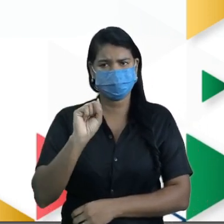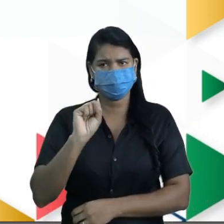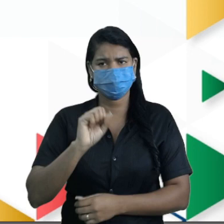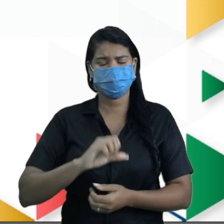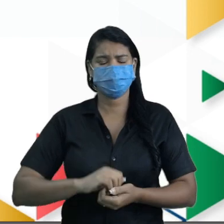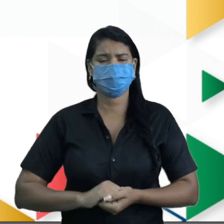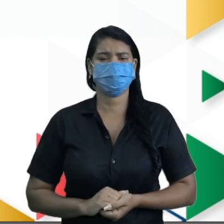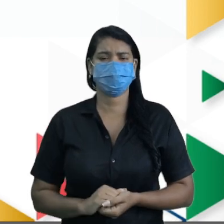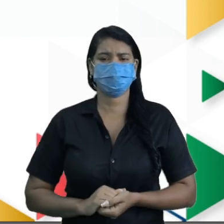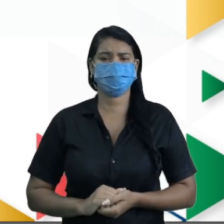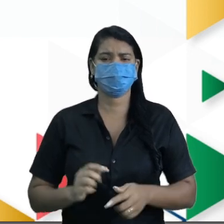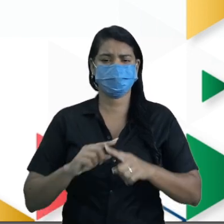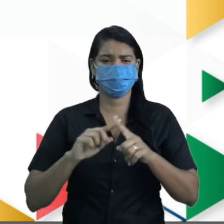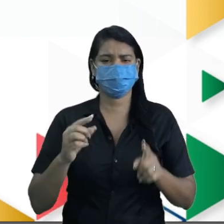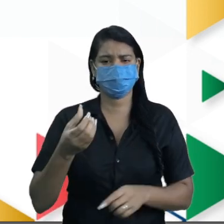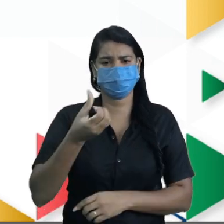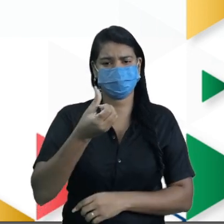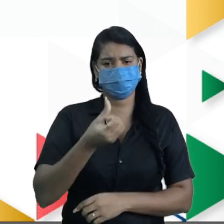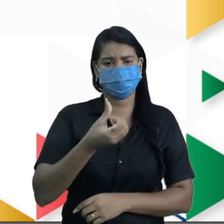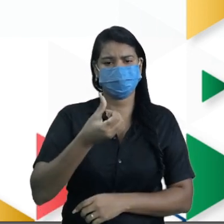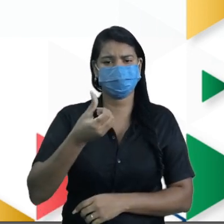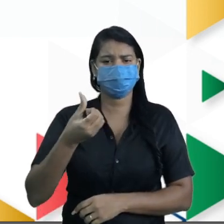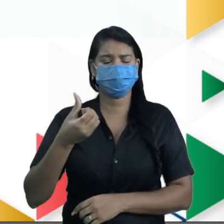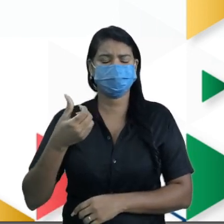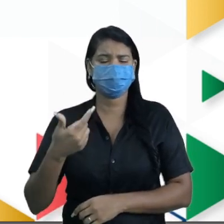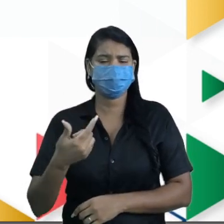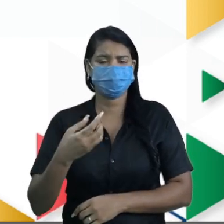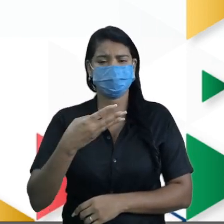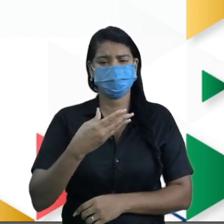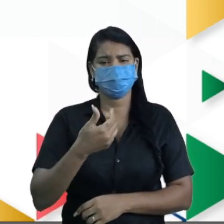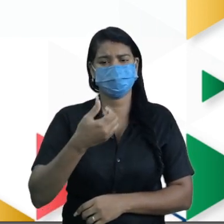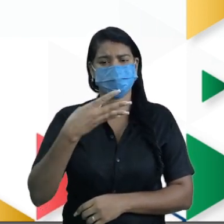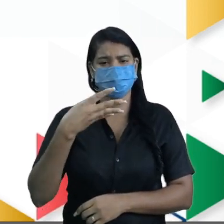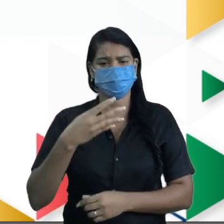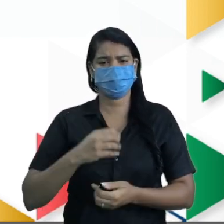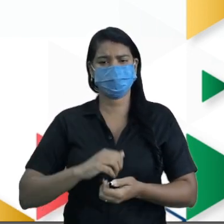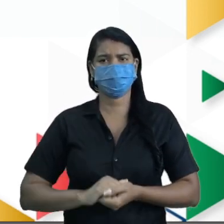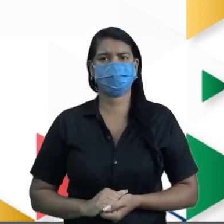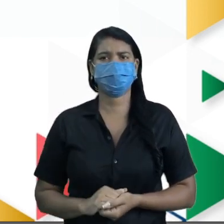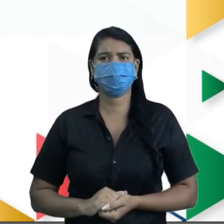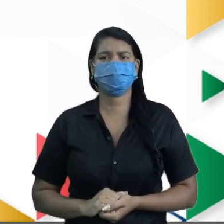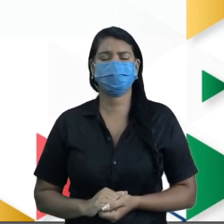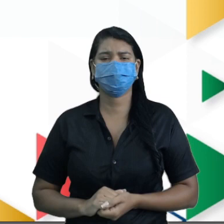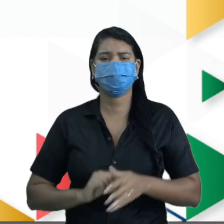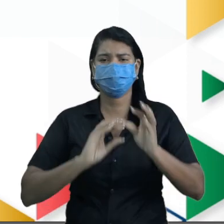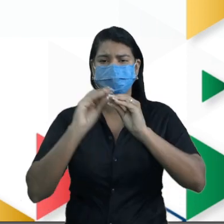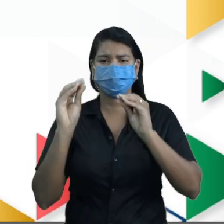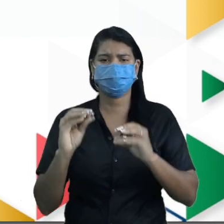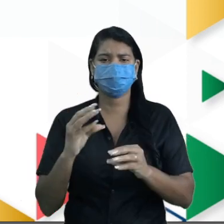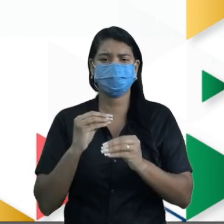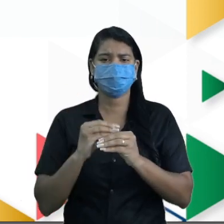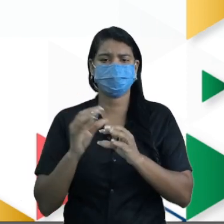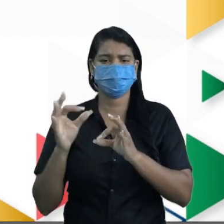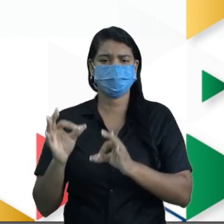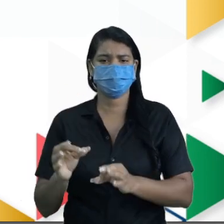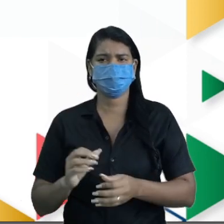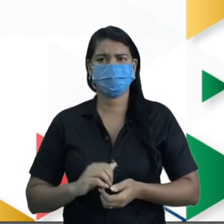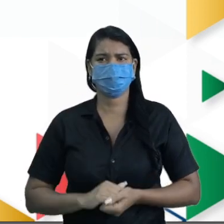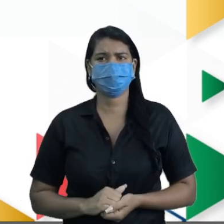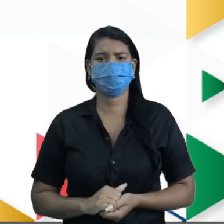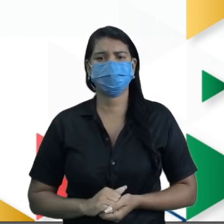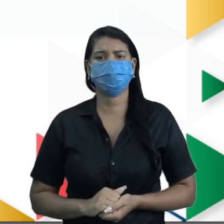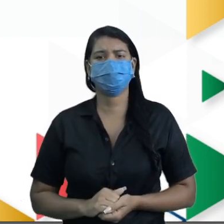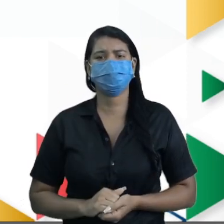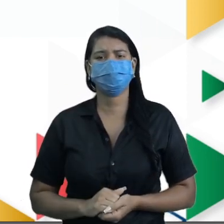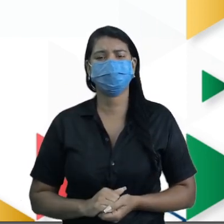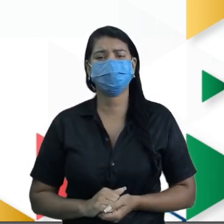468 mais 616 mais 314. Agora não engoliram nenhum número. Tá tudo certinho. Vamos